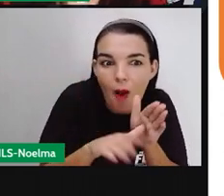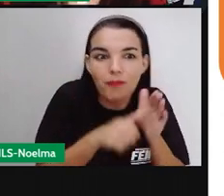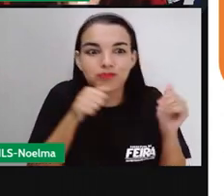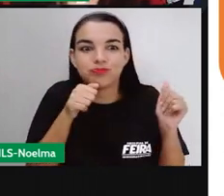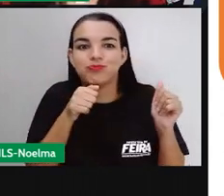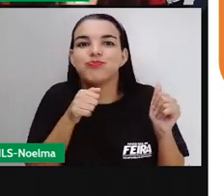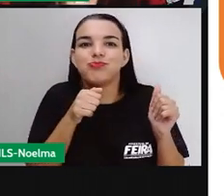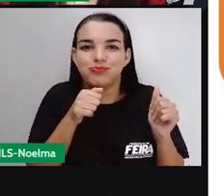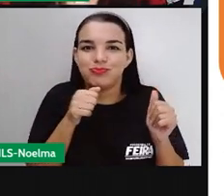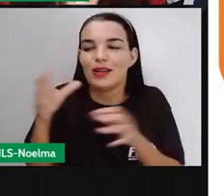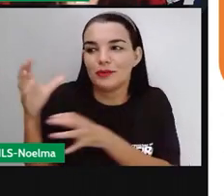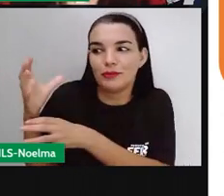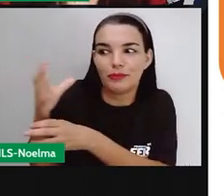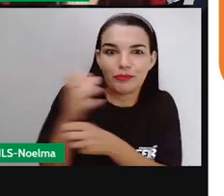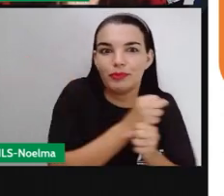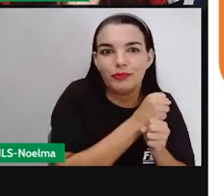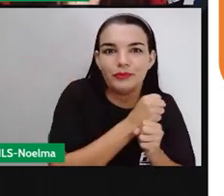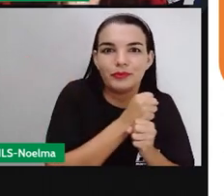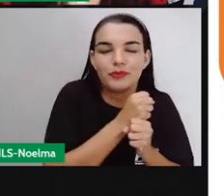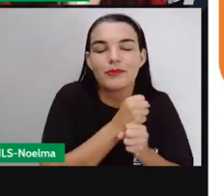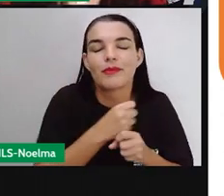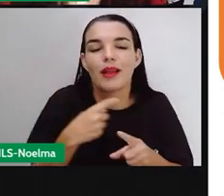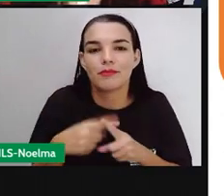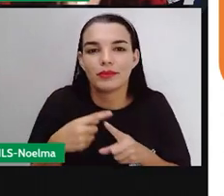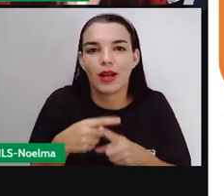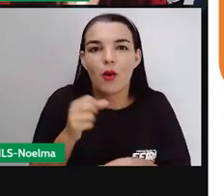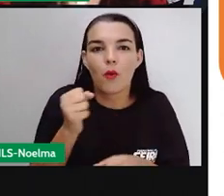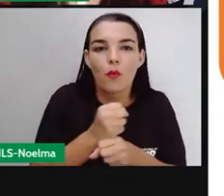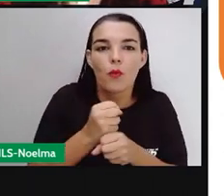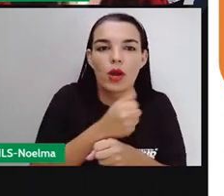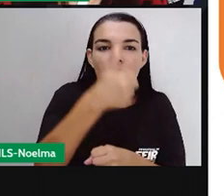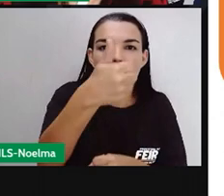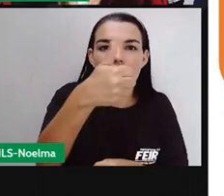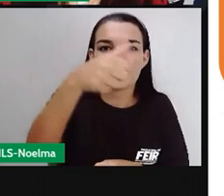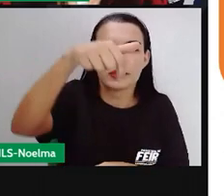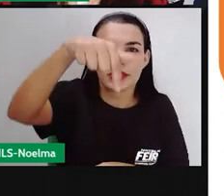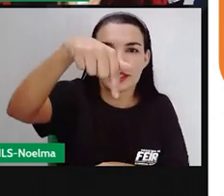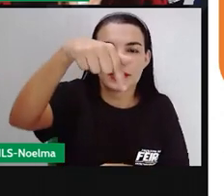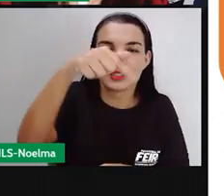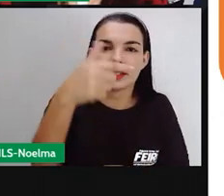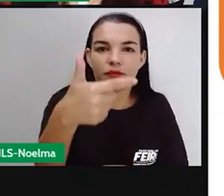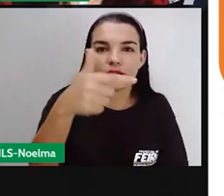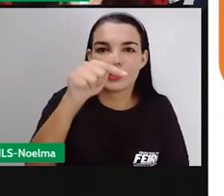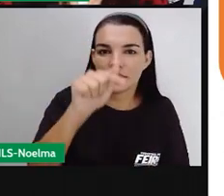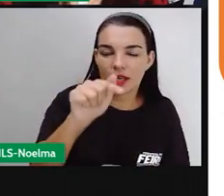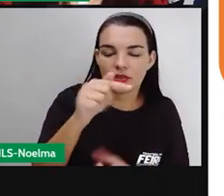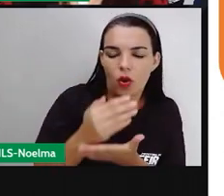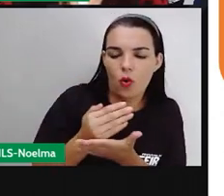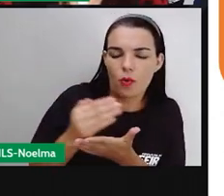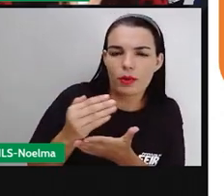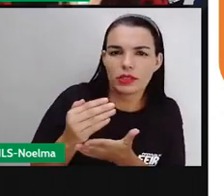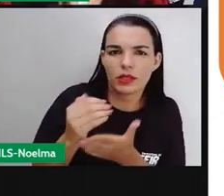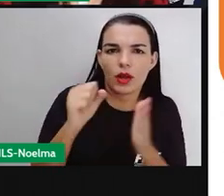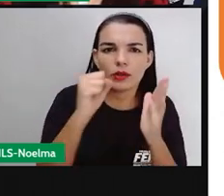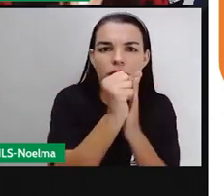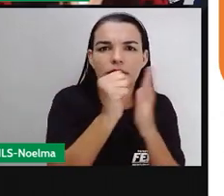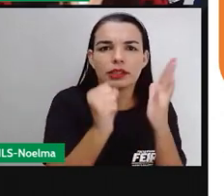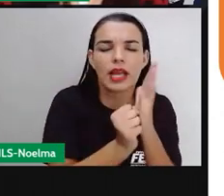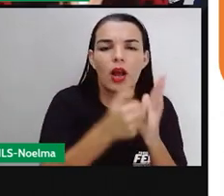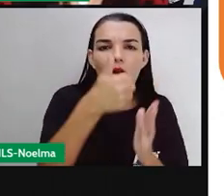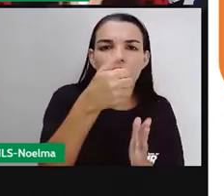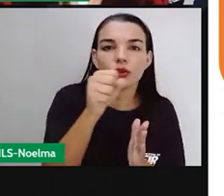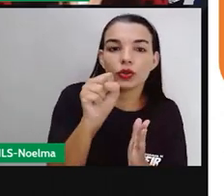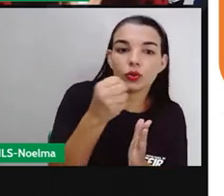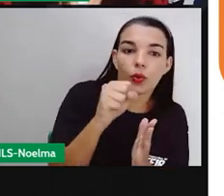ele retirou da Guiana Francesa, no ano de 1727, começo do século XVIII. No